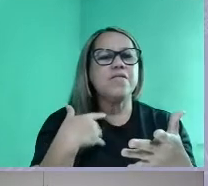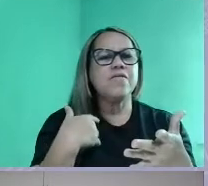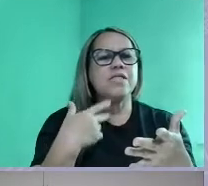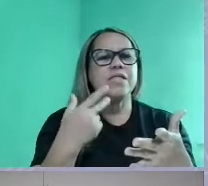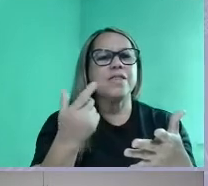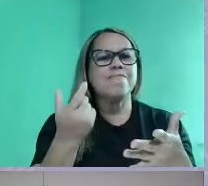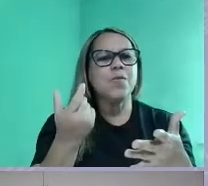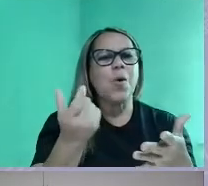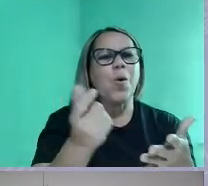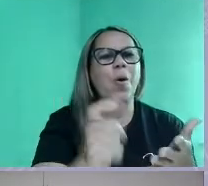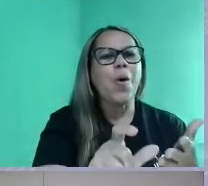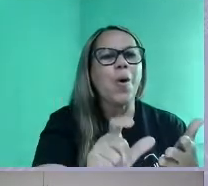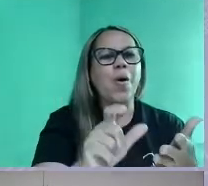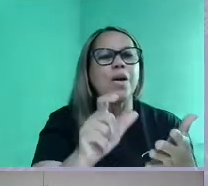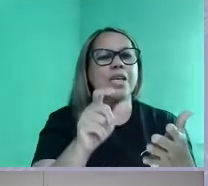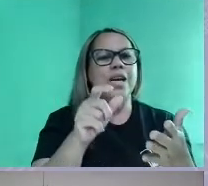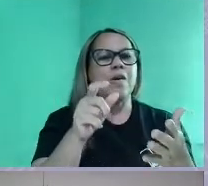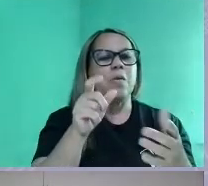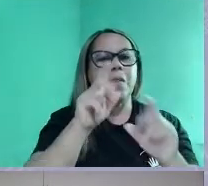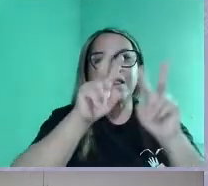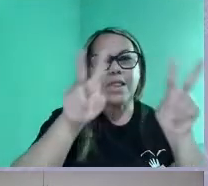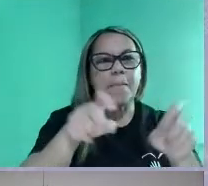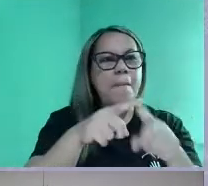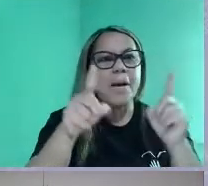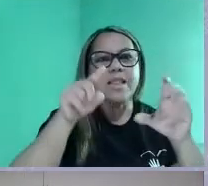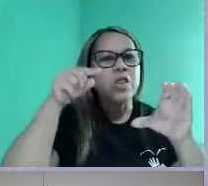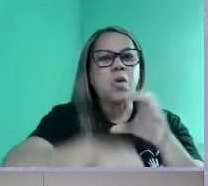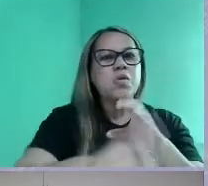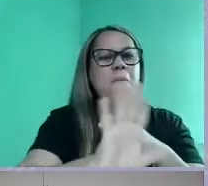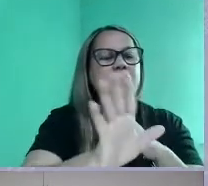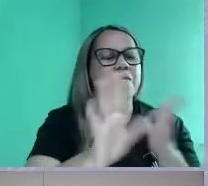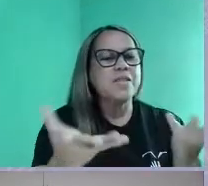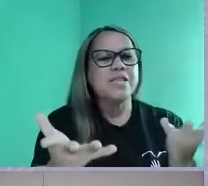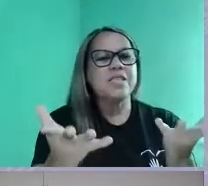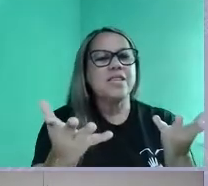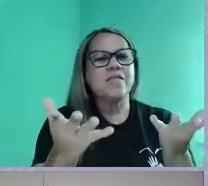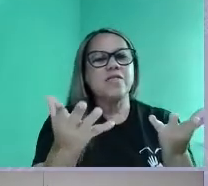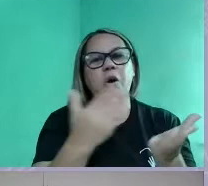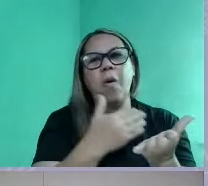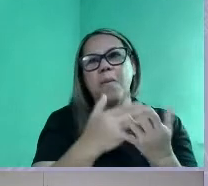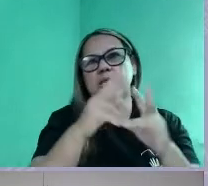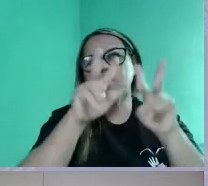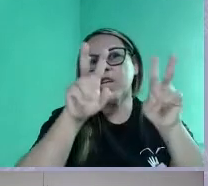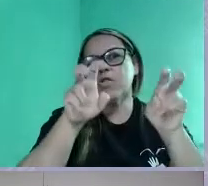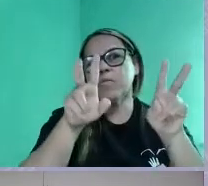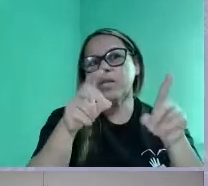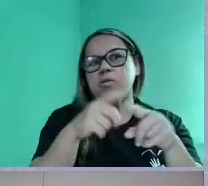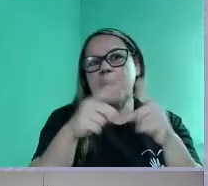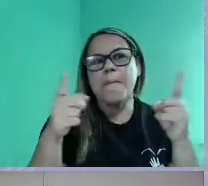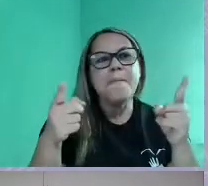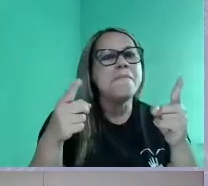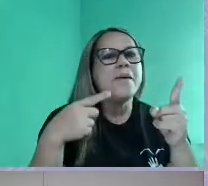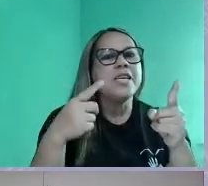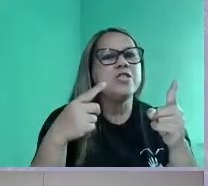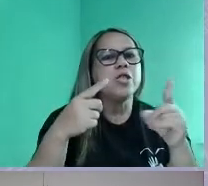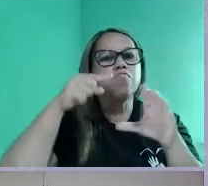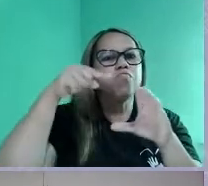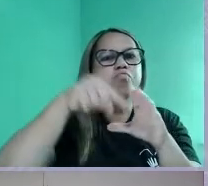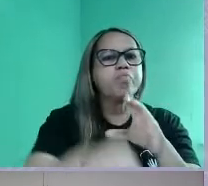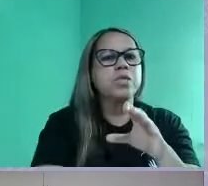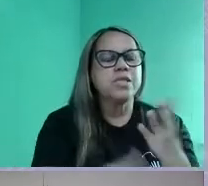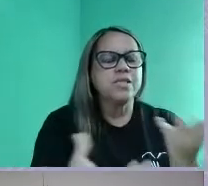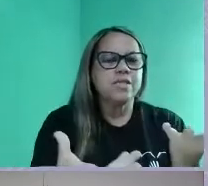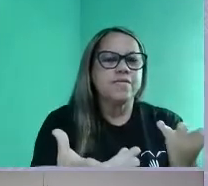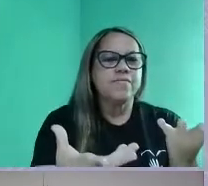mas não aprofunda, não fala sobre todo. Você fala sobre um assunto, mas não aborda a temática, certo? Então,